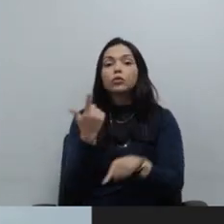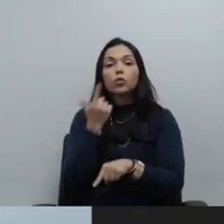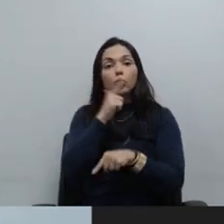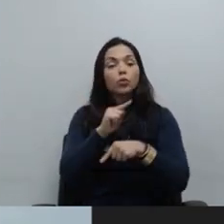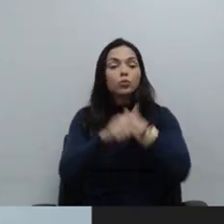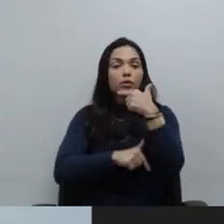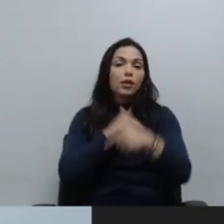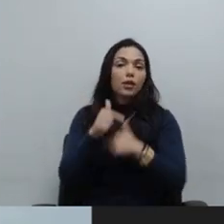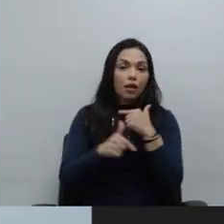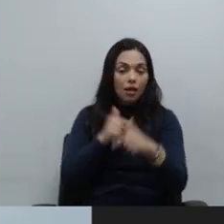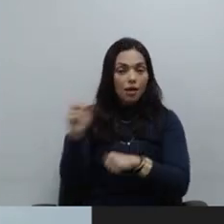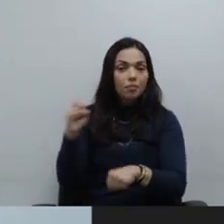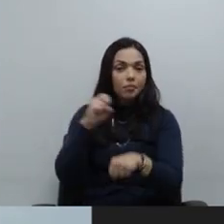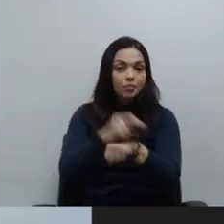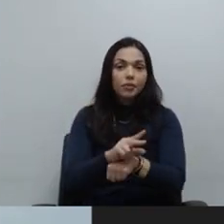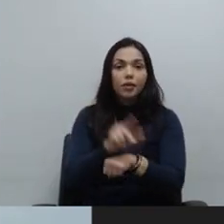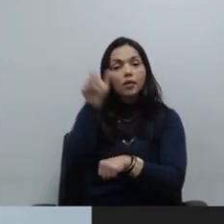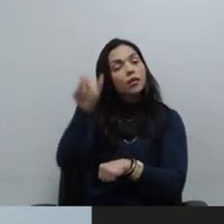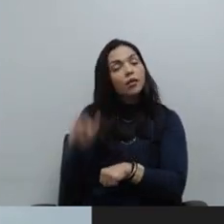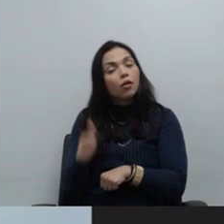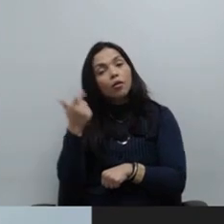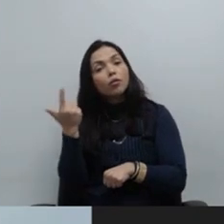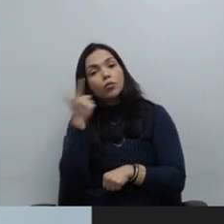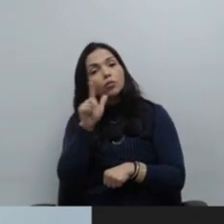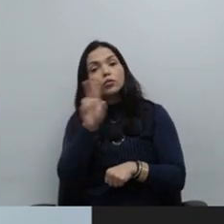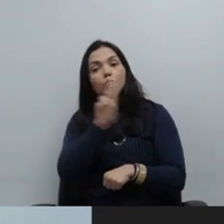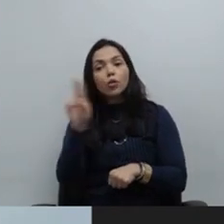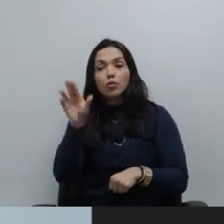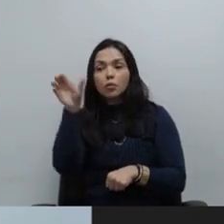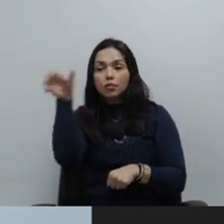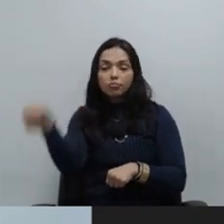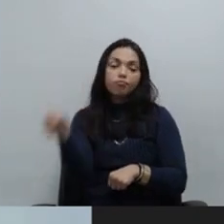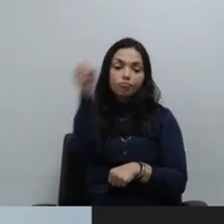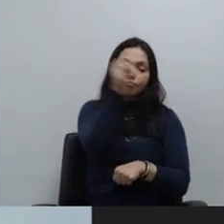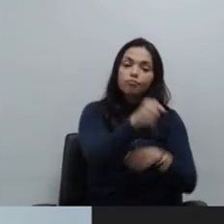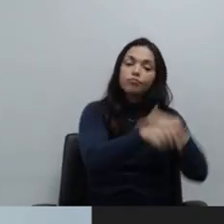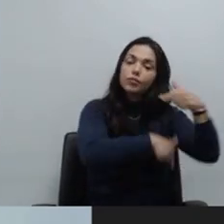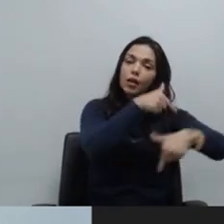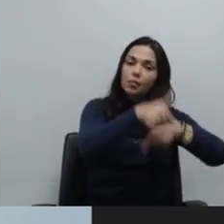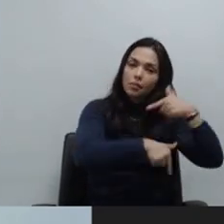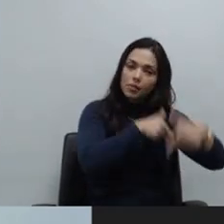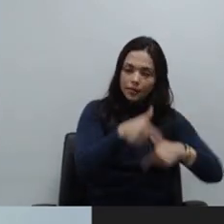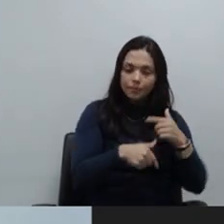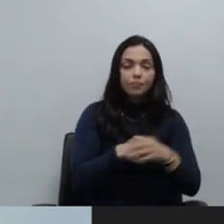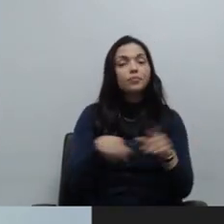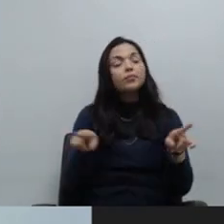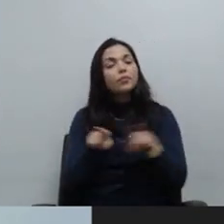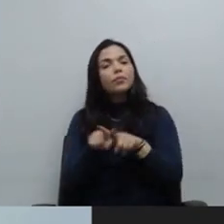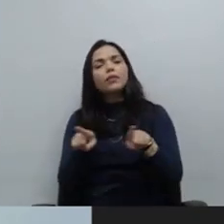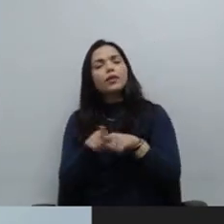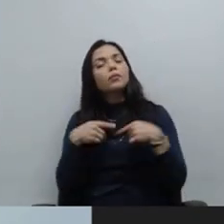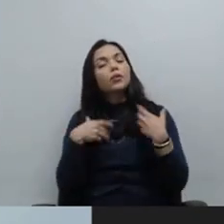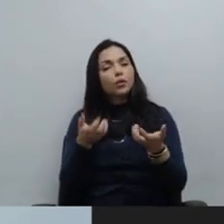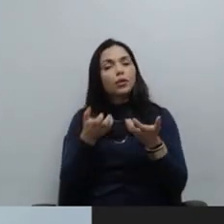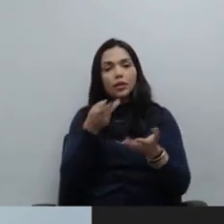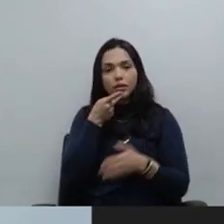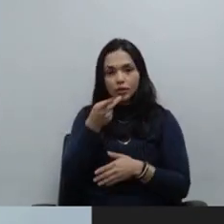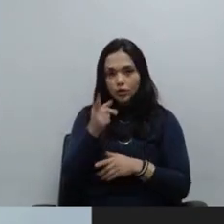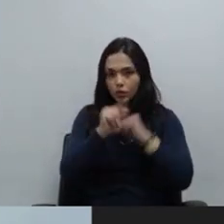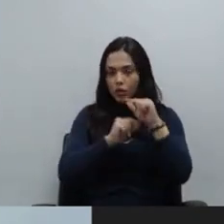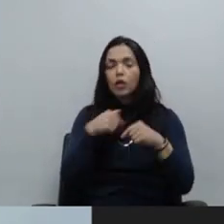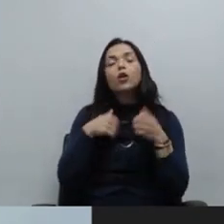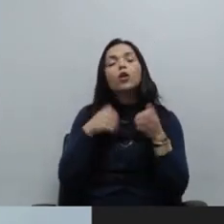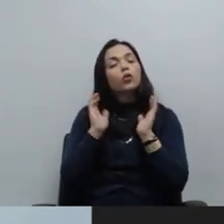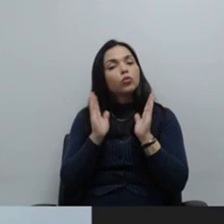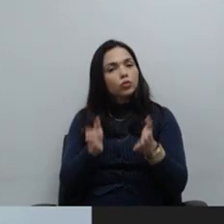fundamento utilizado hoje para que o colega não seja nomeado. Eu quero destacar aqui, mais uma vez, e eu já trouxe esse assunto